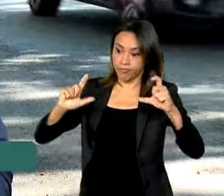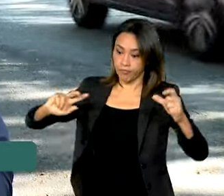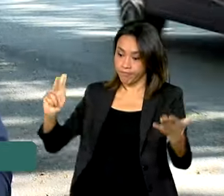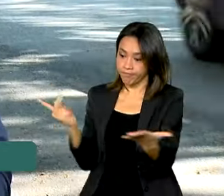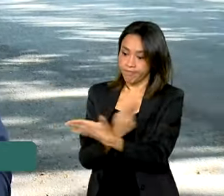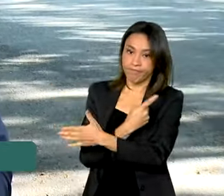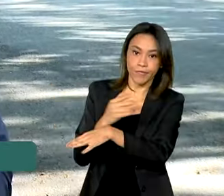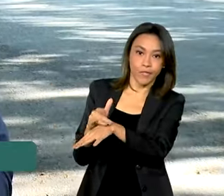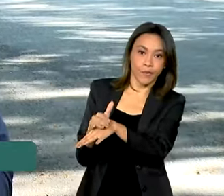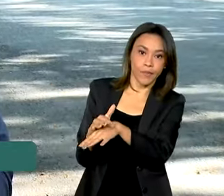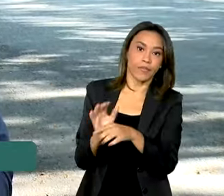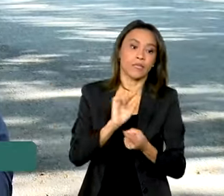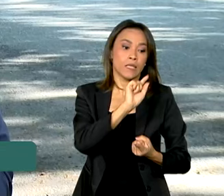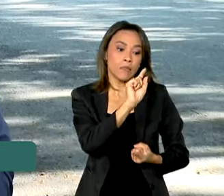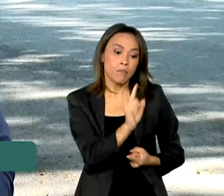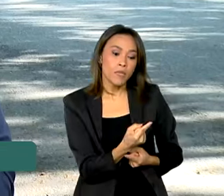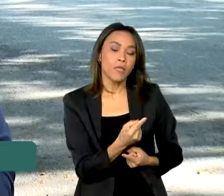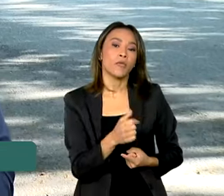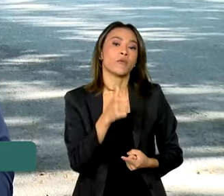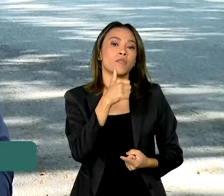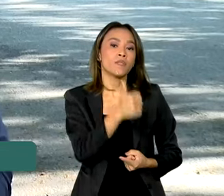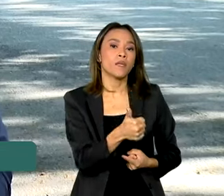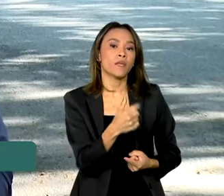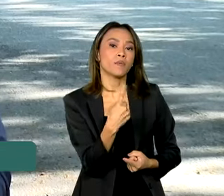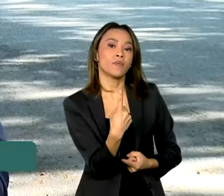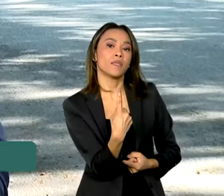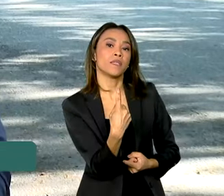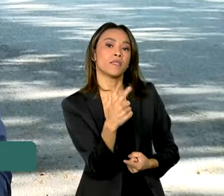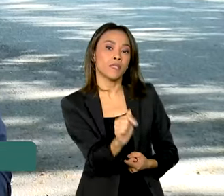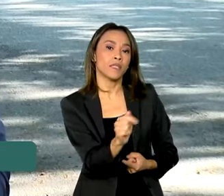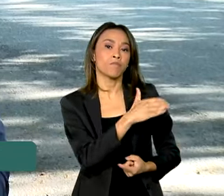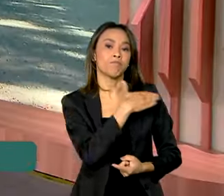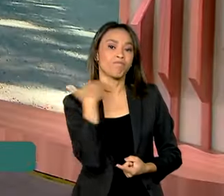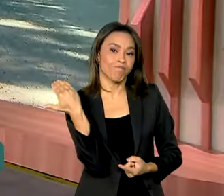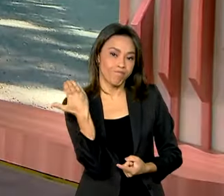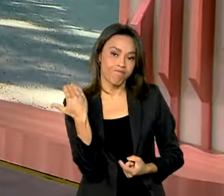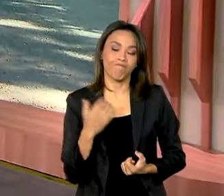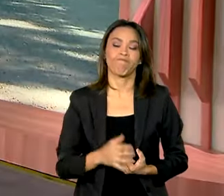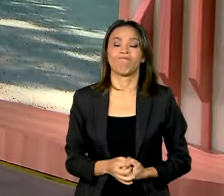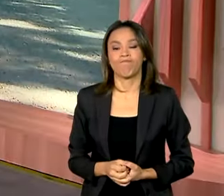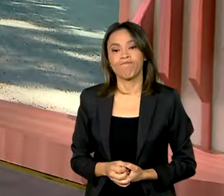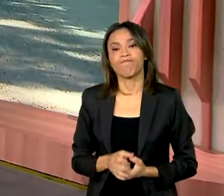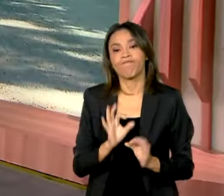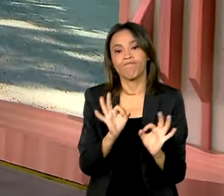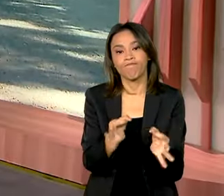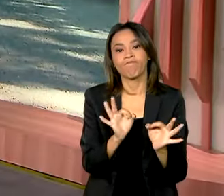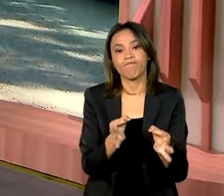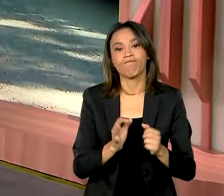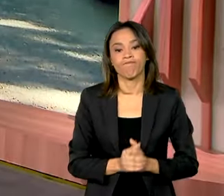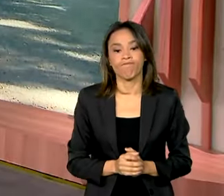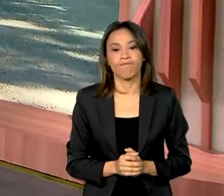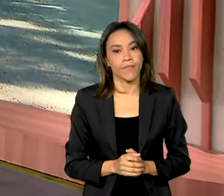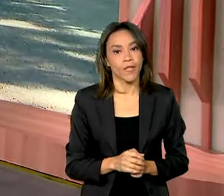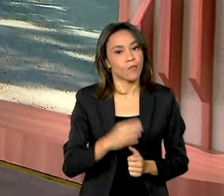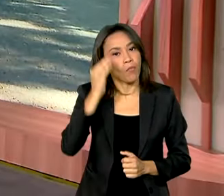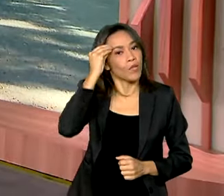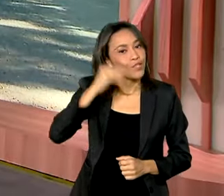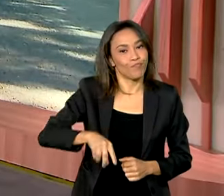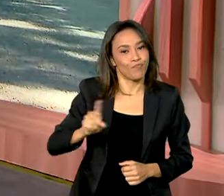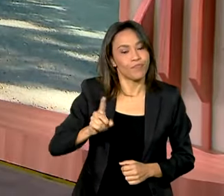dengue e 1.117 mortes. Roberto. É isso mesmo, Dimas. Nada de baixar a guarda. Obrigado pelas